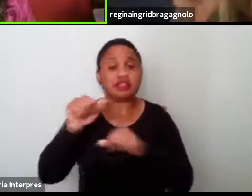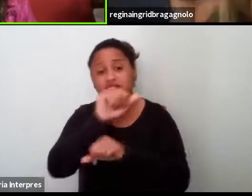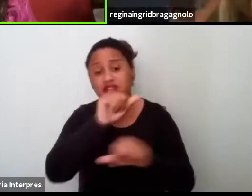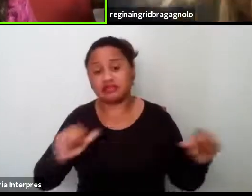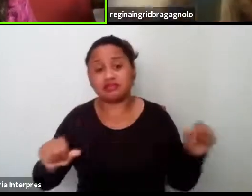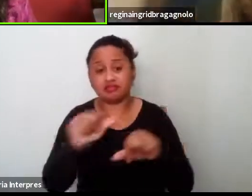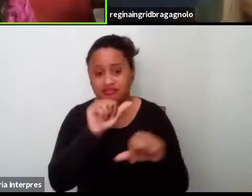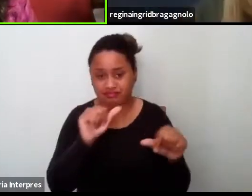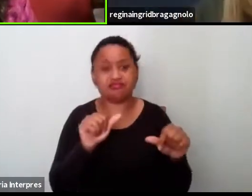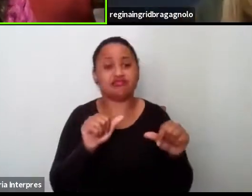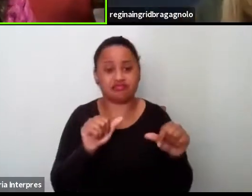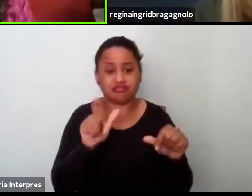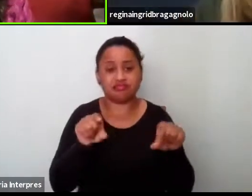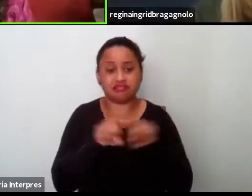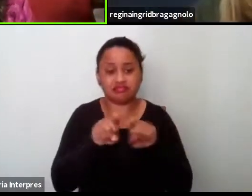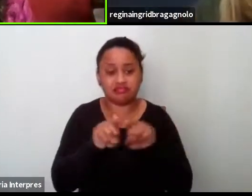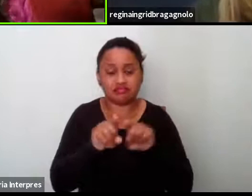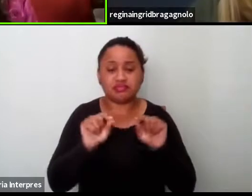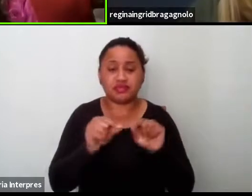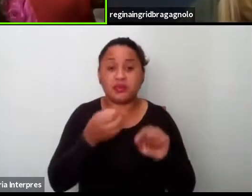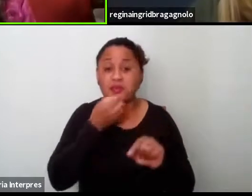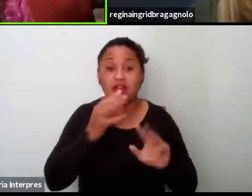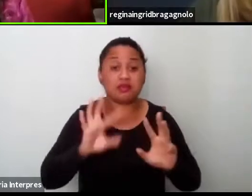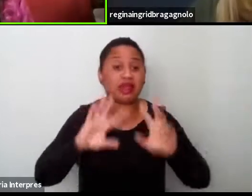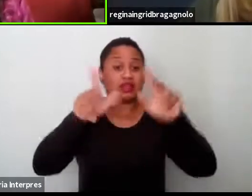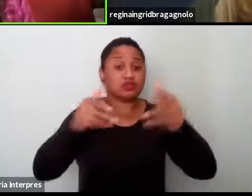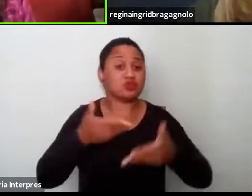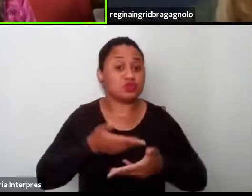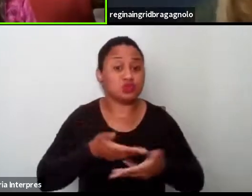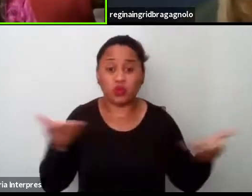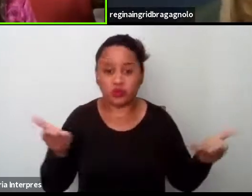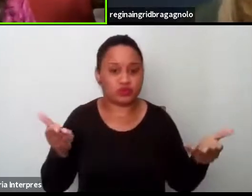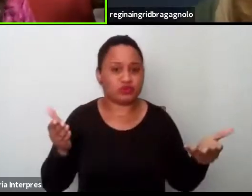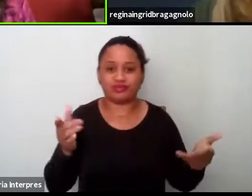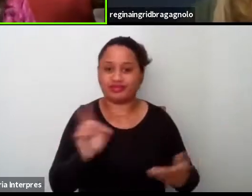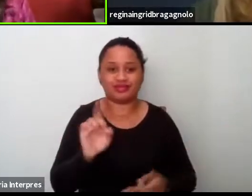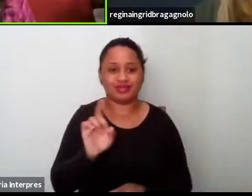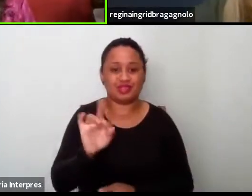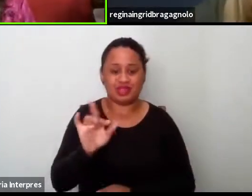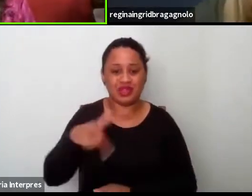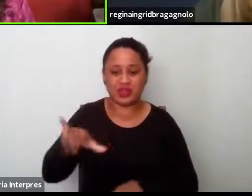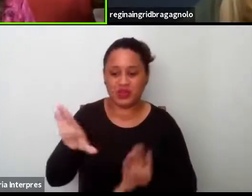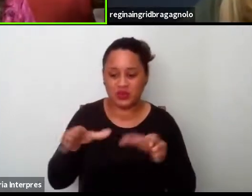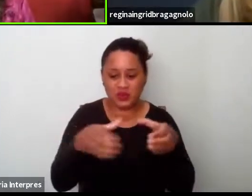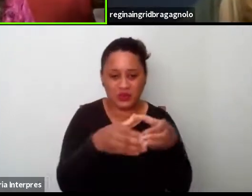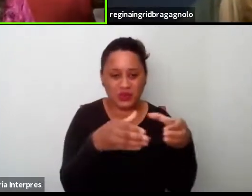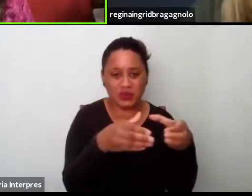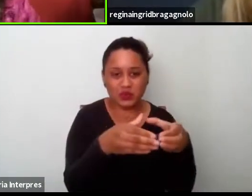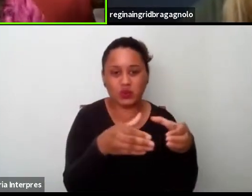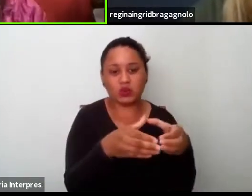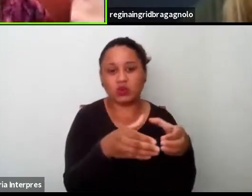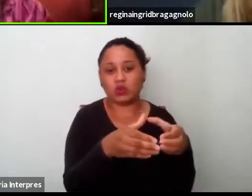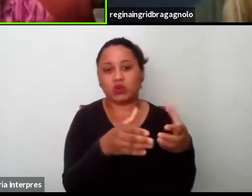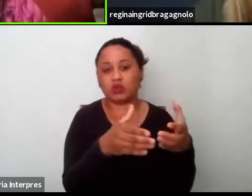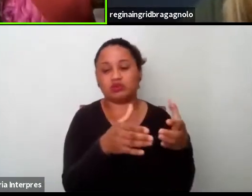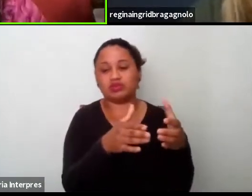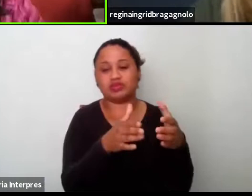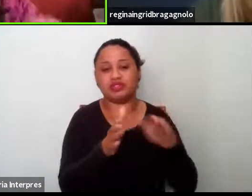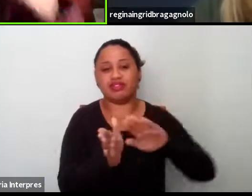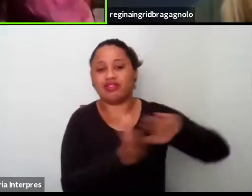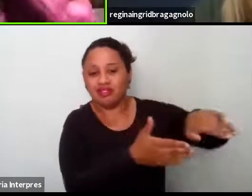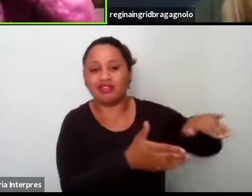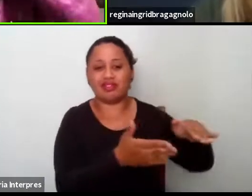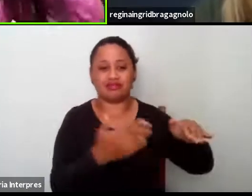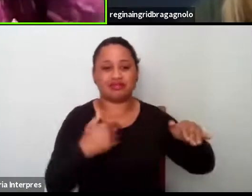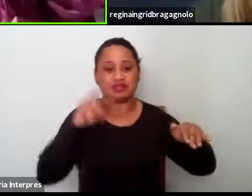né, inclusive para benefício de todos, né, não só dos grupos, né, apagados da história,